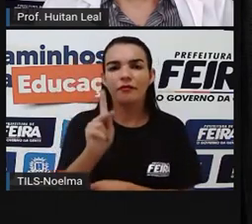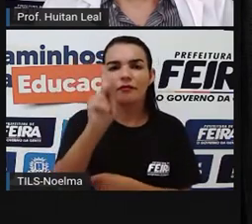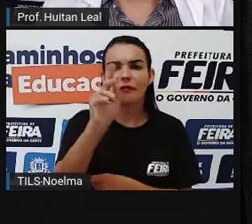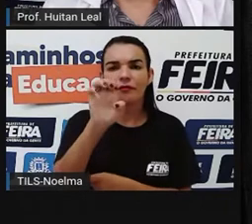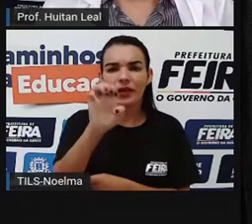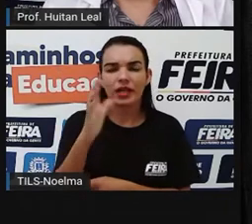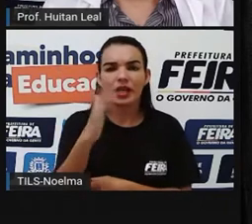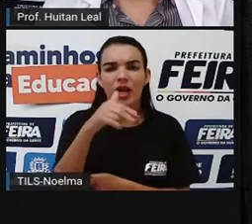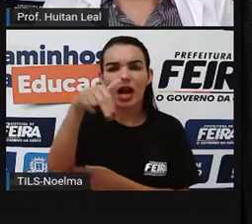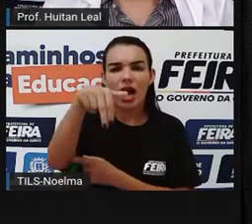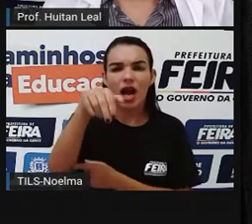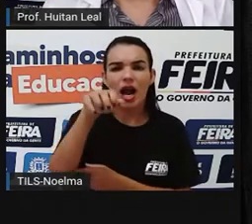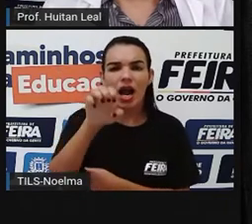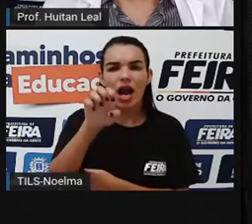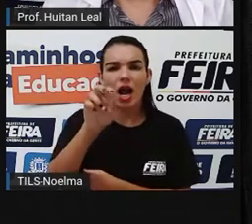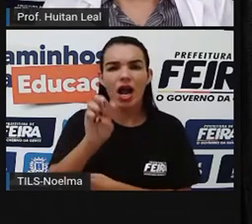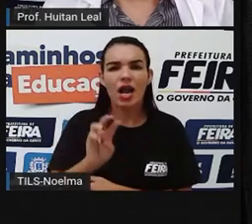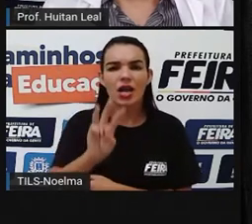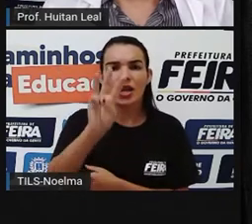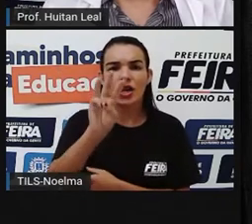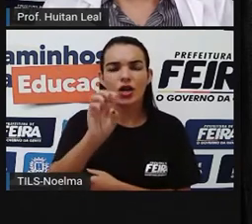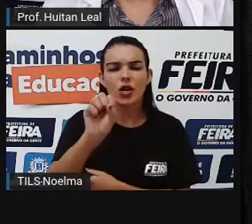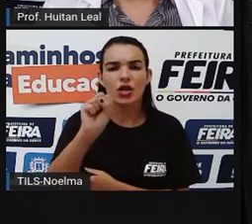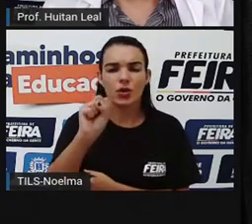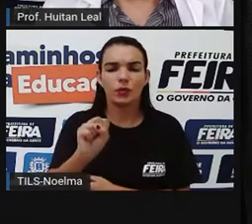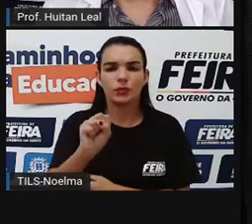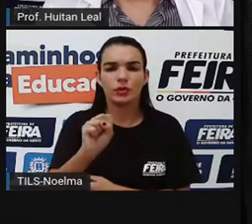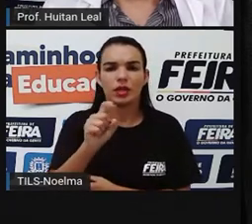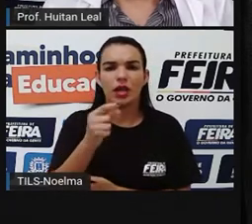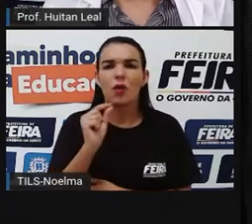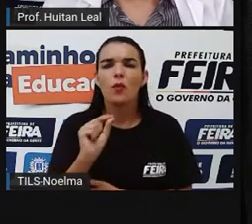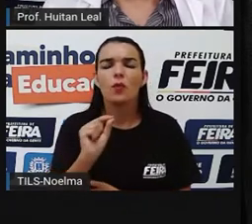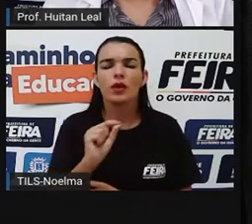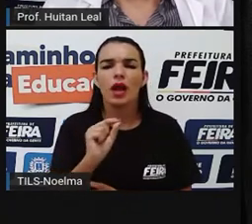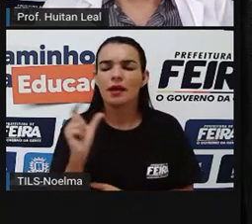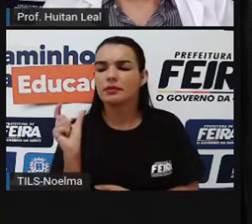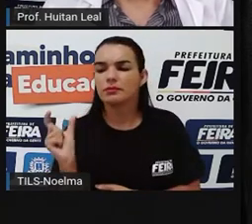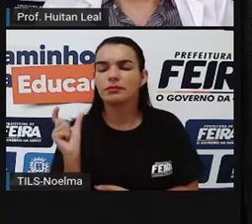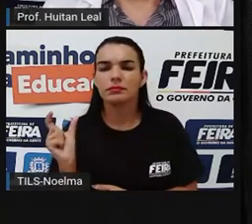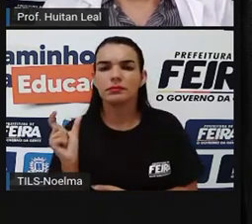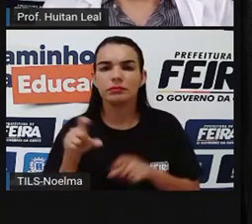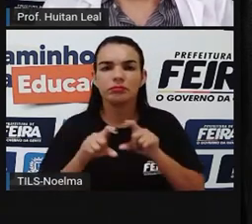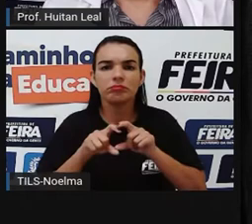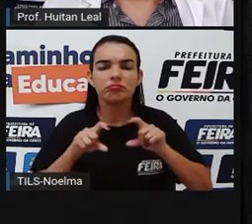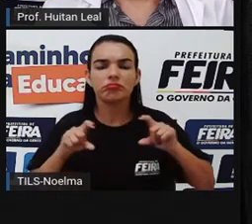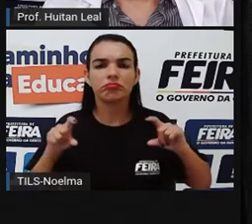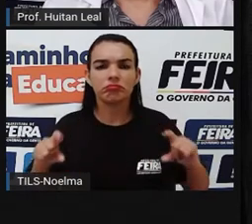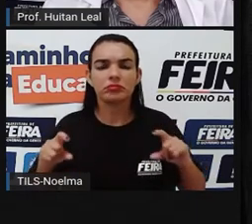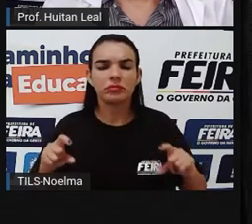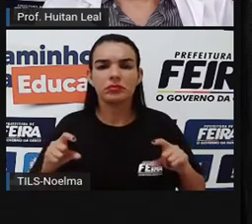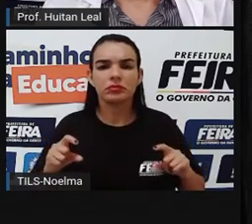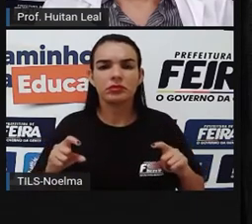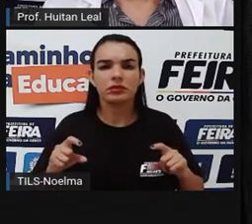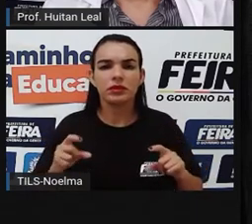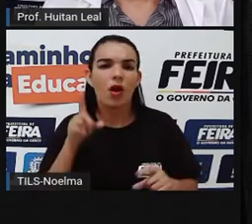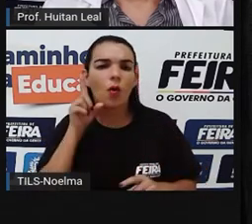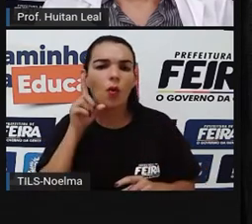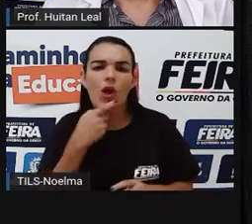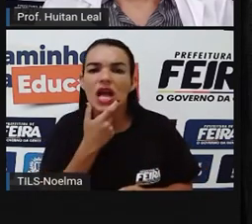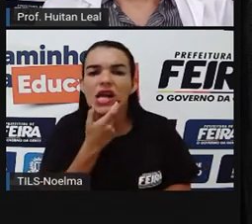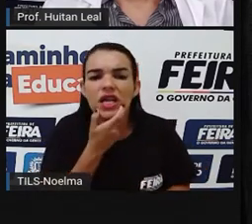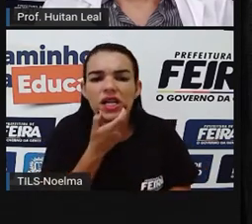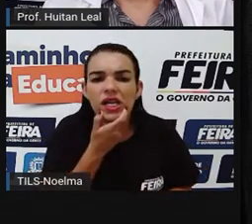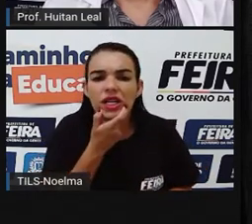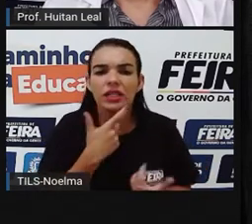que significa notícias falsas. E como eu já disse, com o advento da